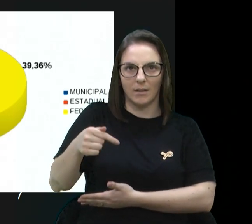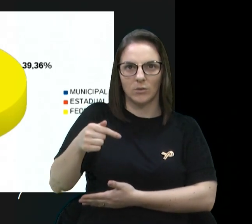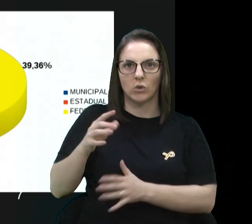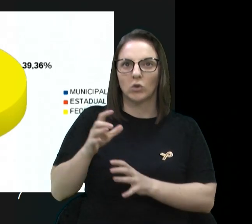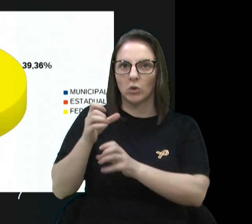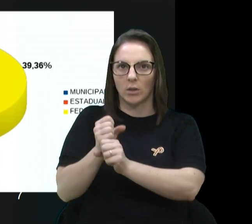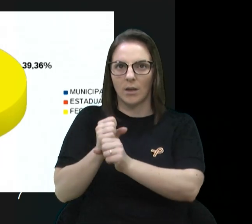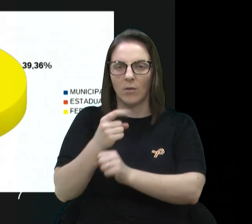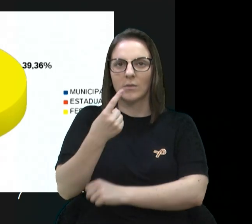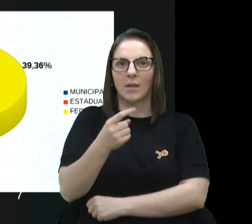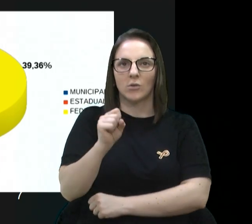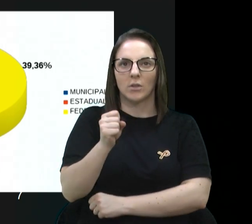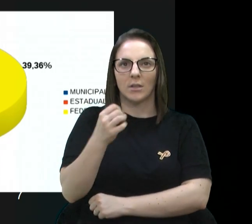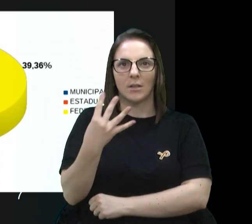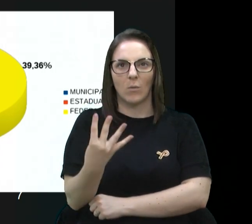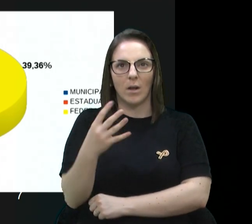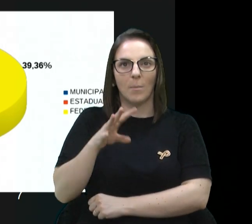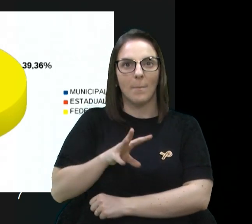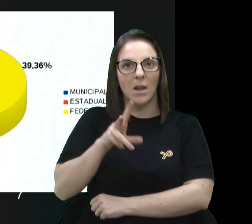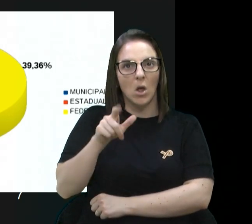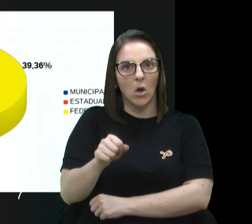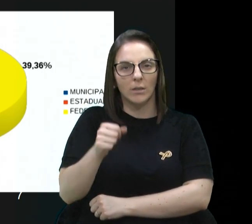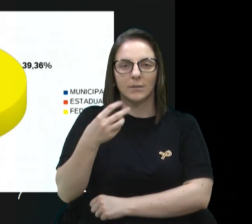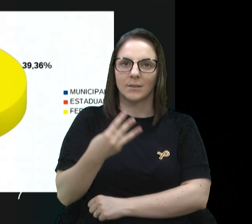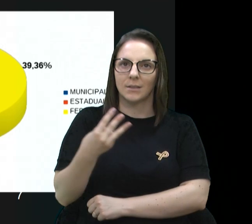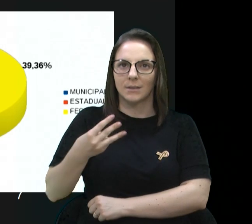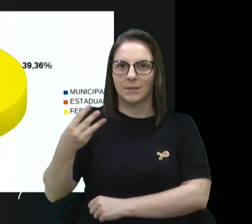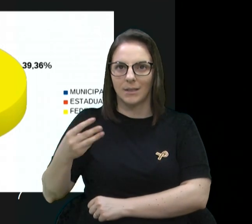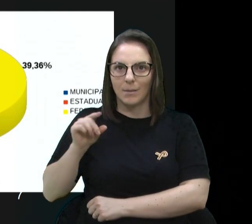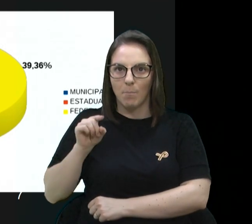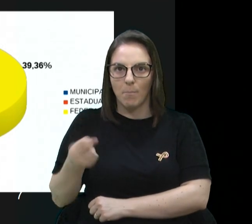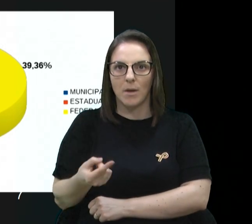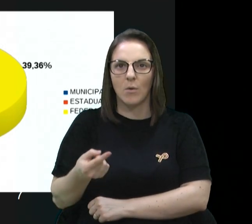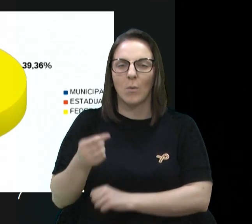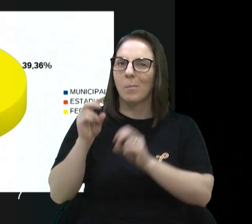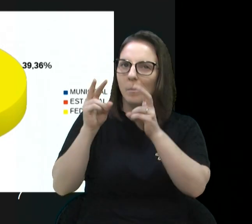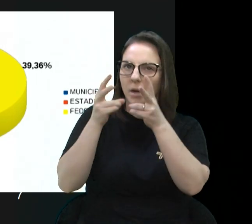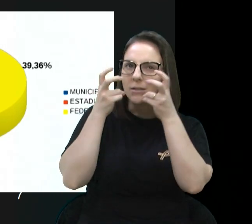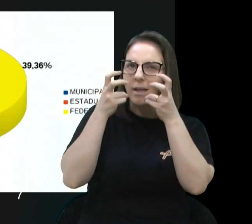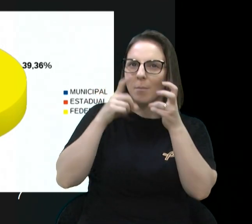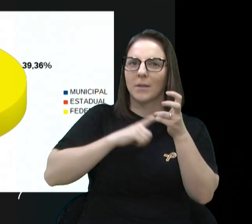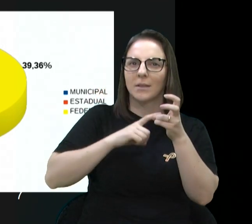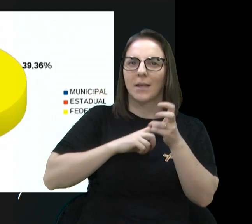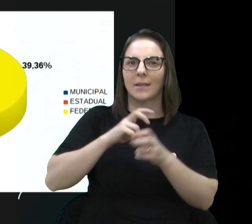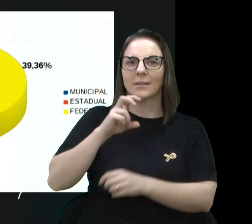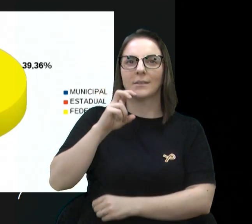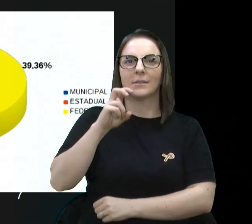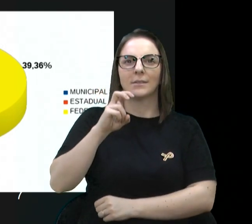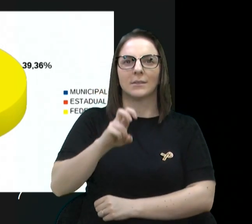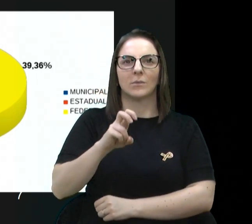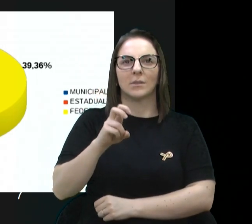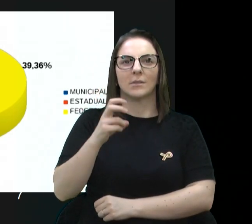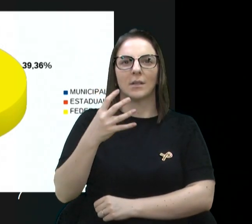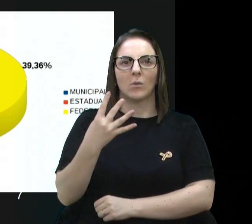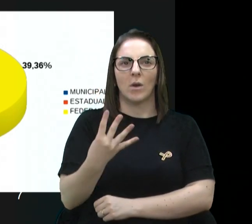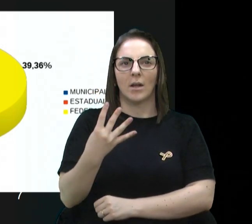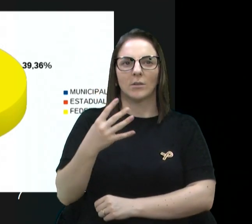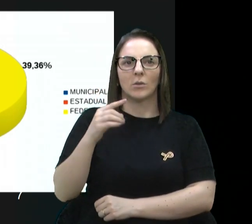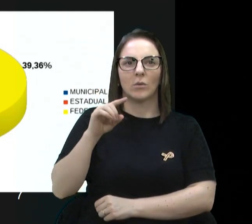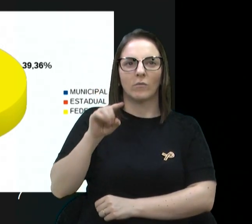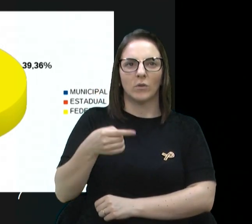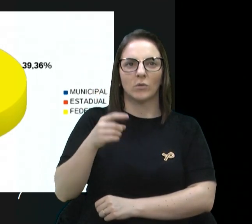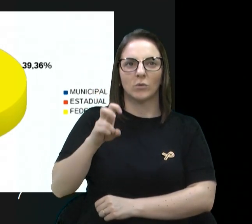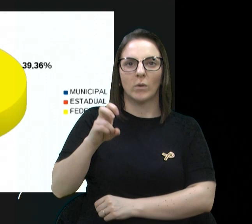.333.000. Vejam que 54.58 são verbas oriundas do